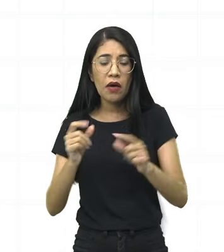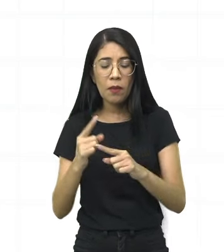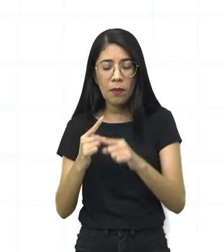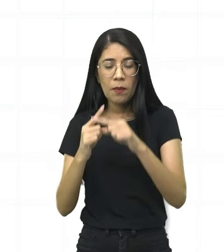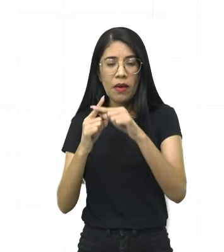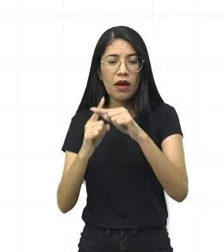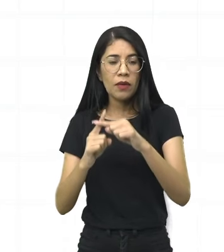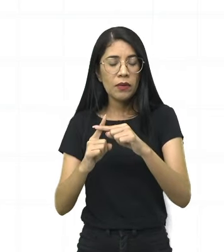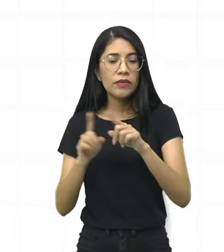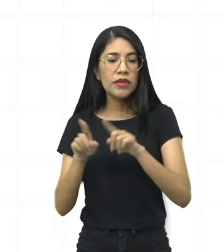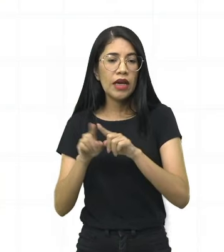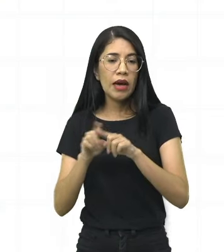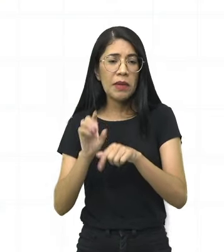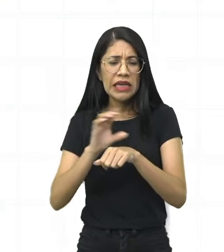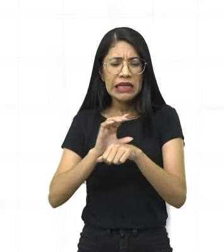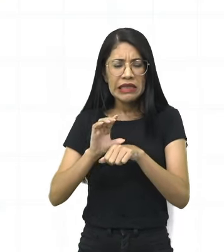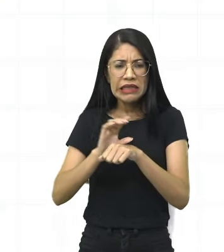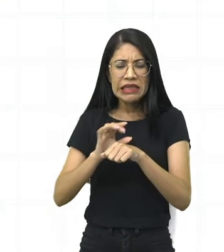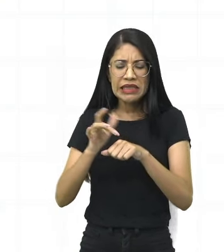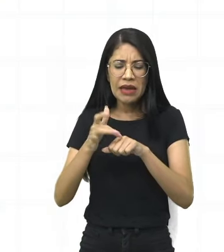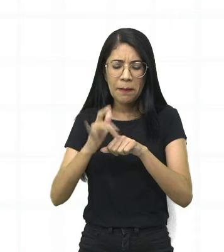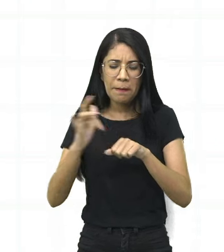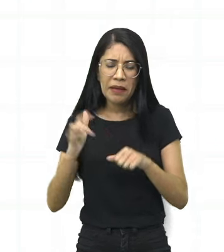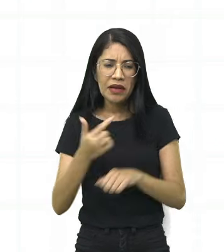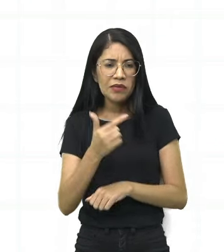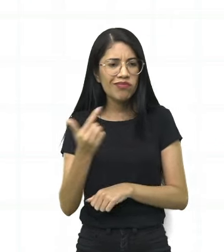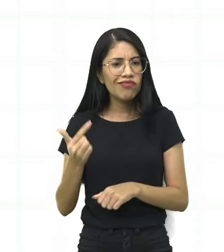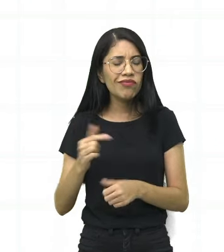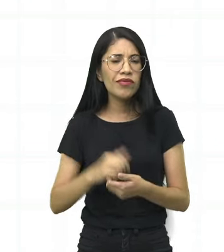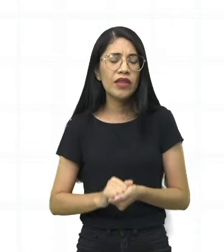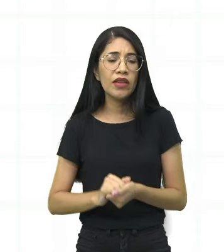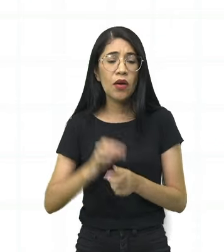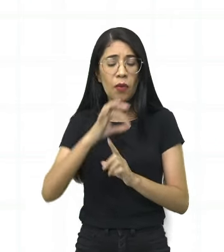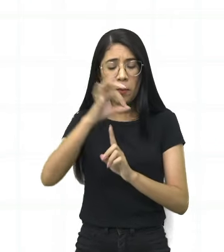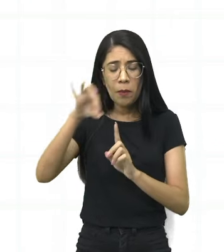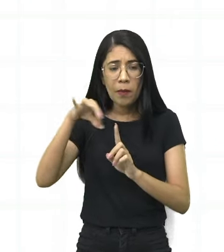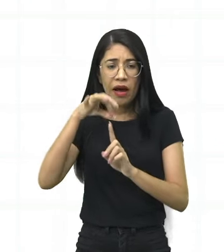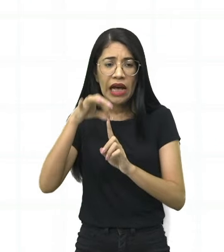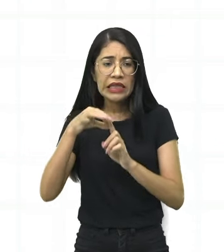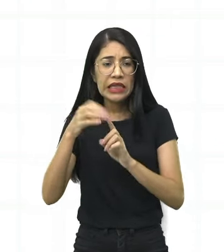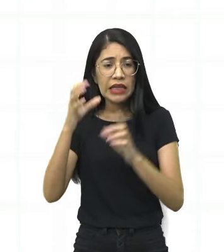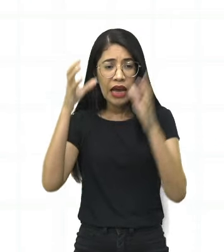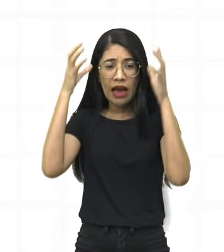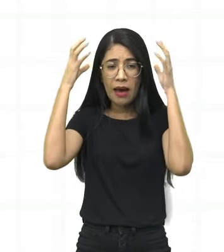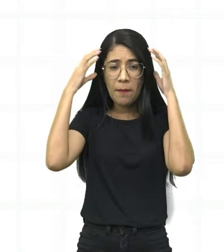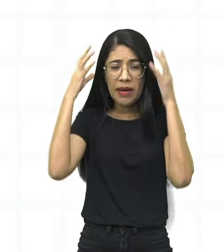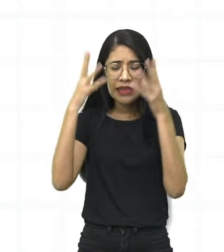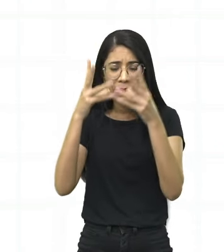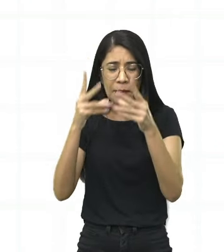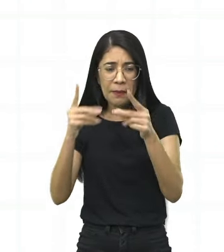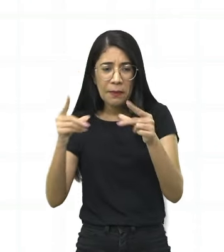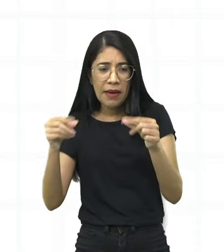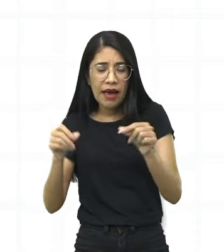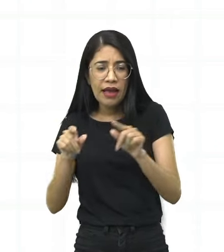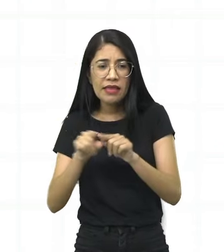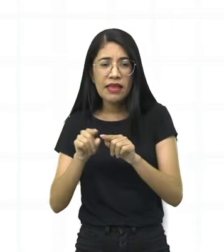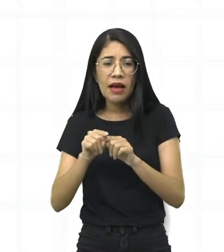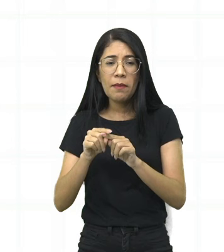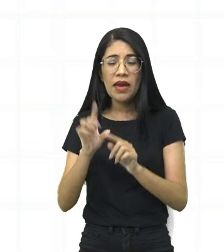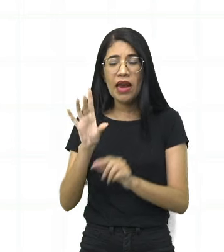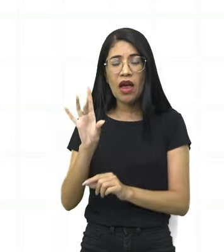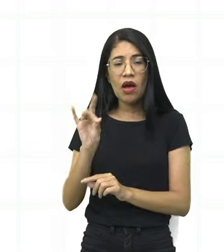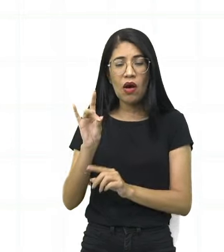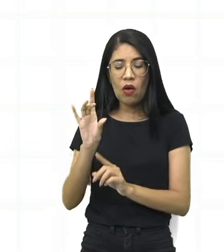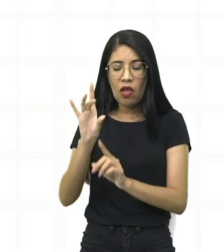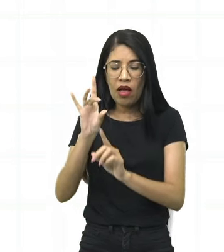acinzentado, sem brilho. Uma santa, cuja cabeça estava partida, com o